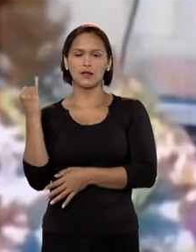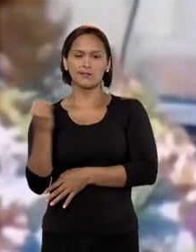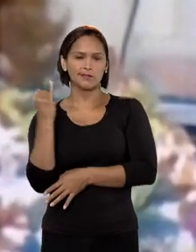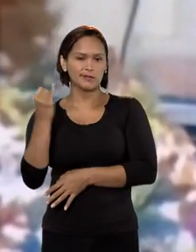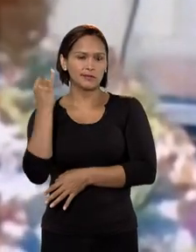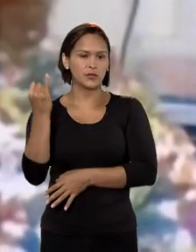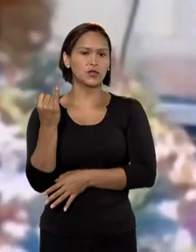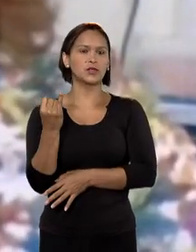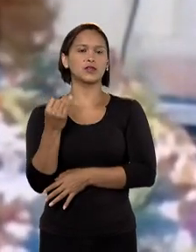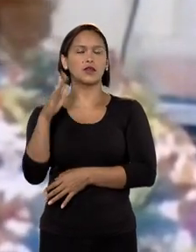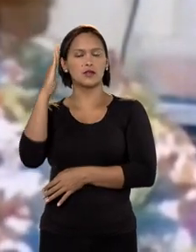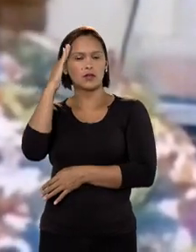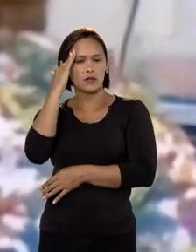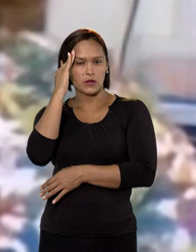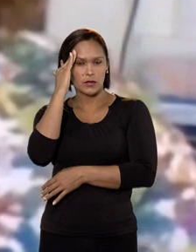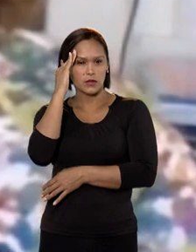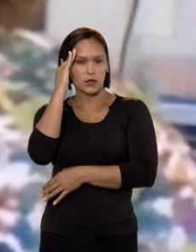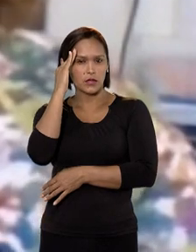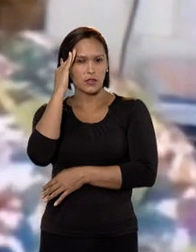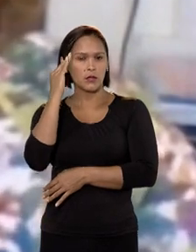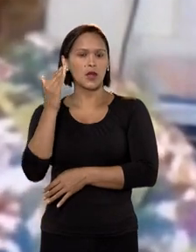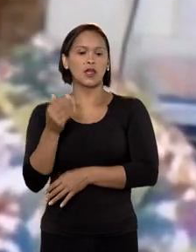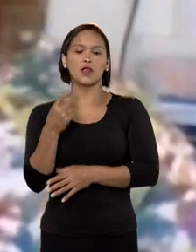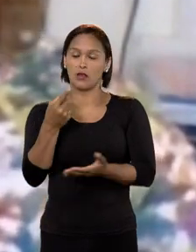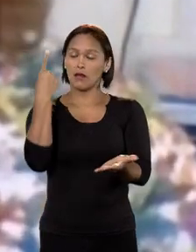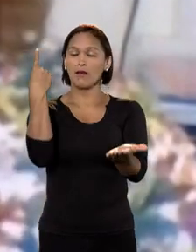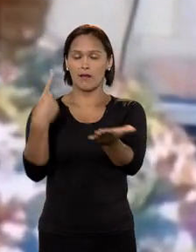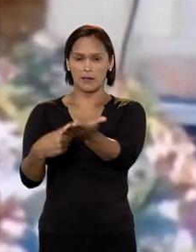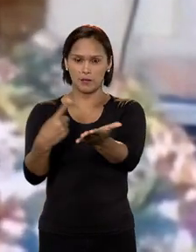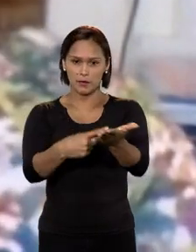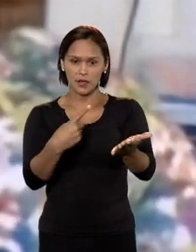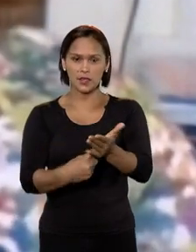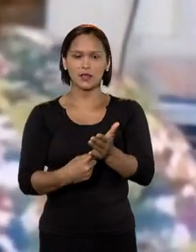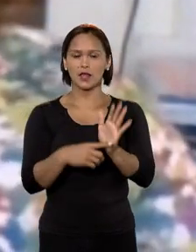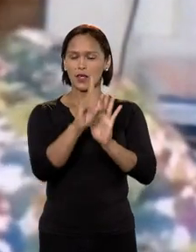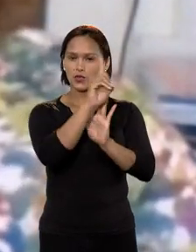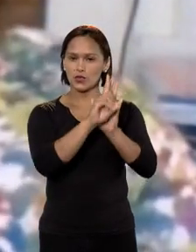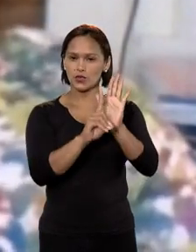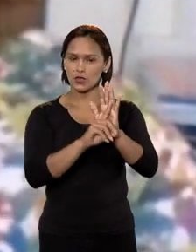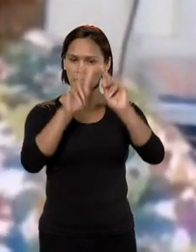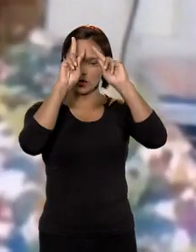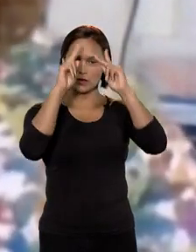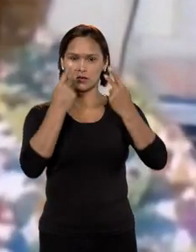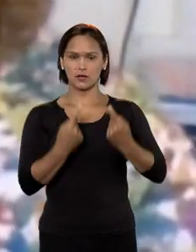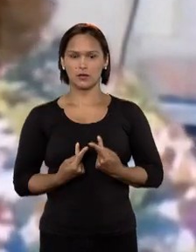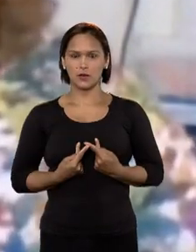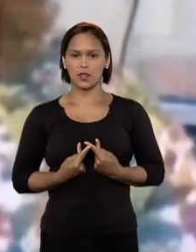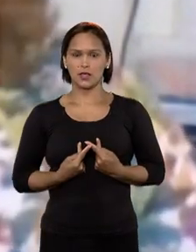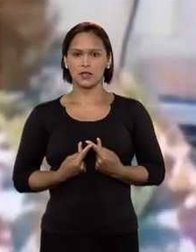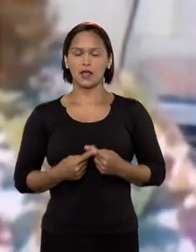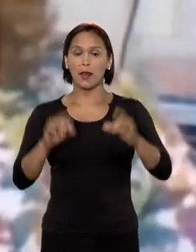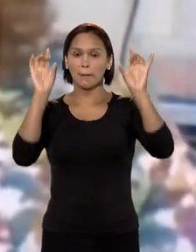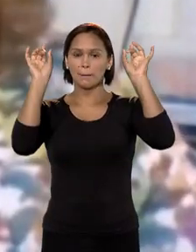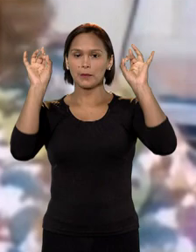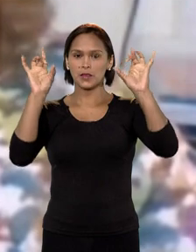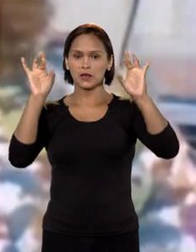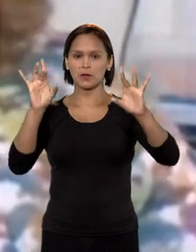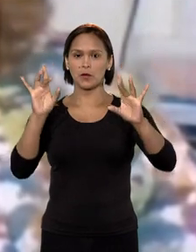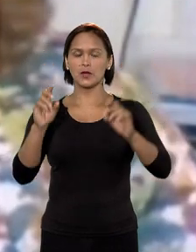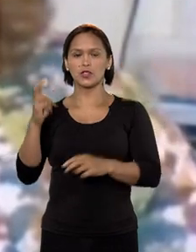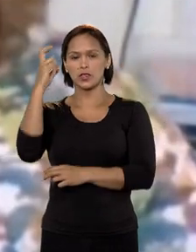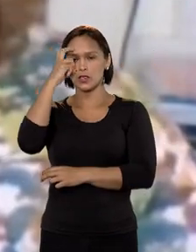ferramenta de compreensão e aplicabilidade dos direitos humanos e, principalmente,